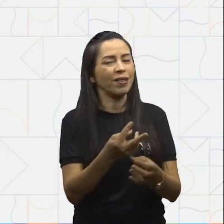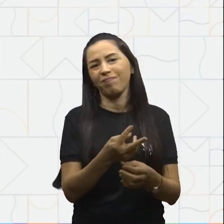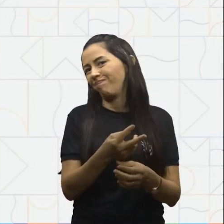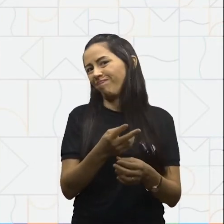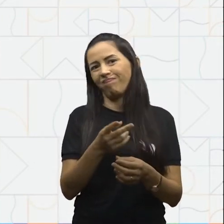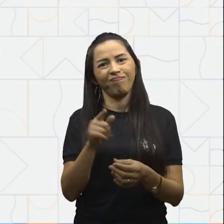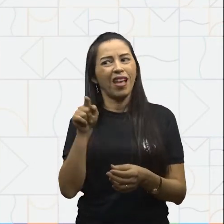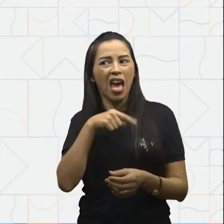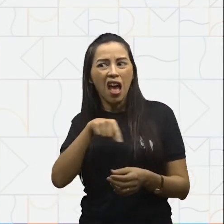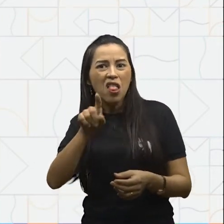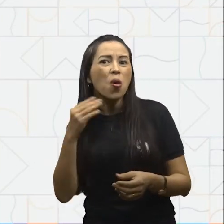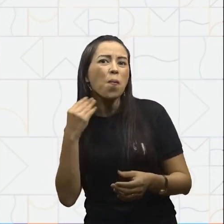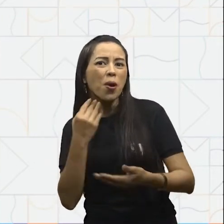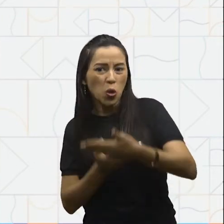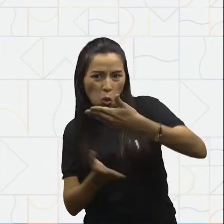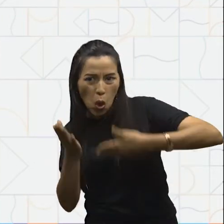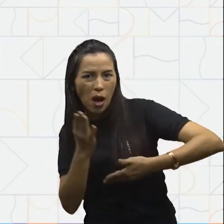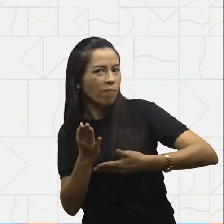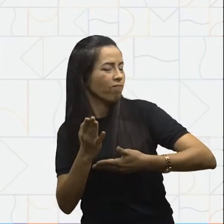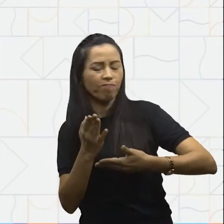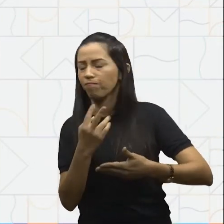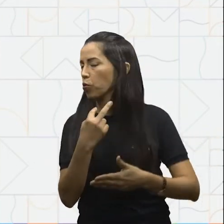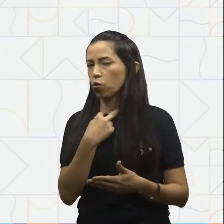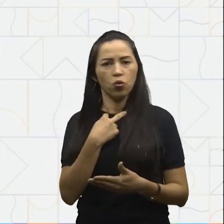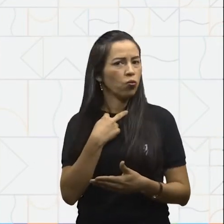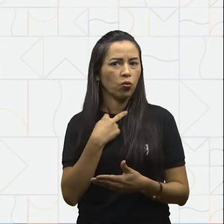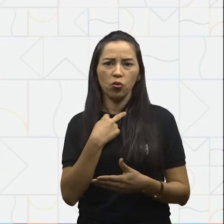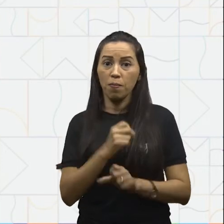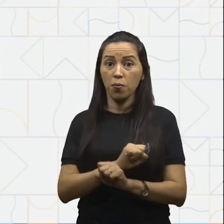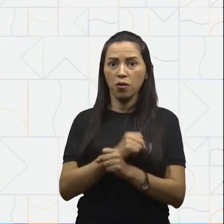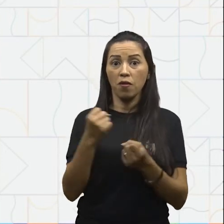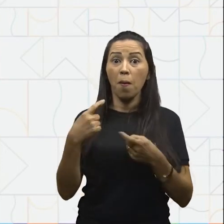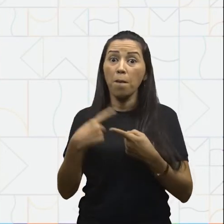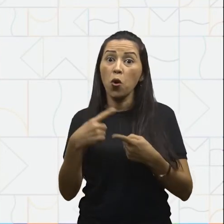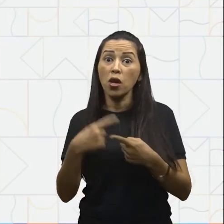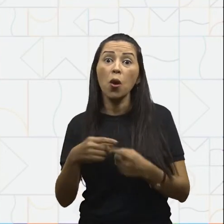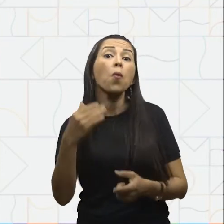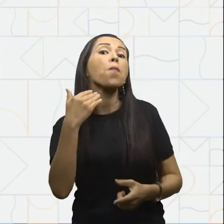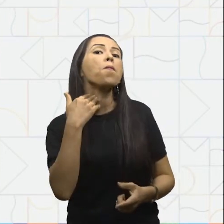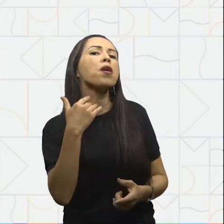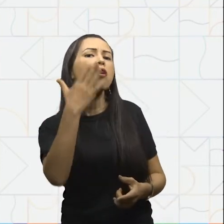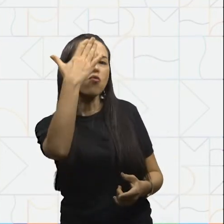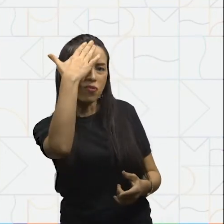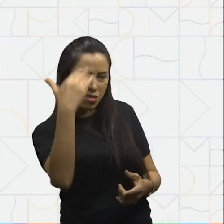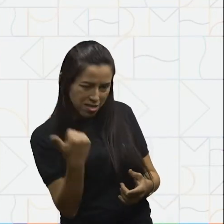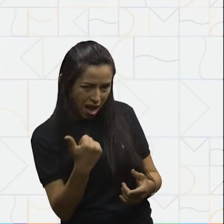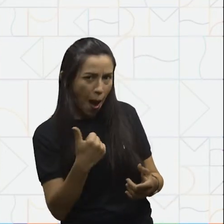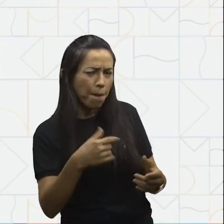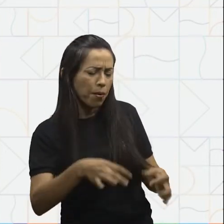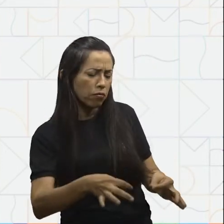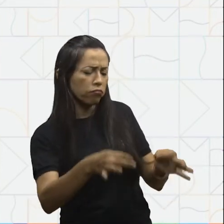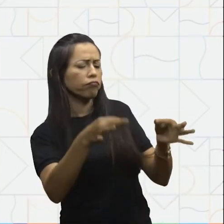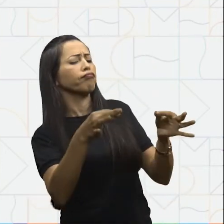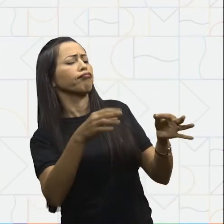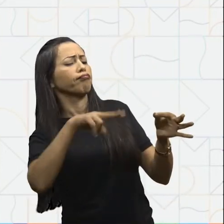não é possível, pois os bancos eles têm como identificar. E o trabalho, gente,